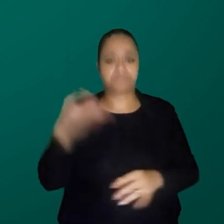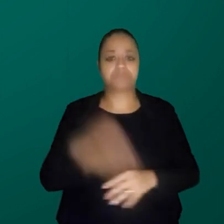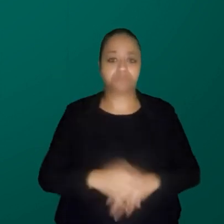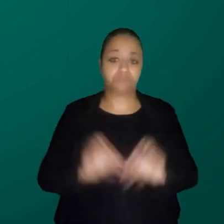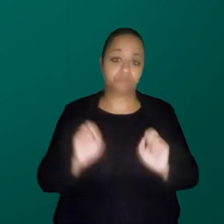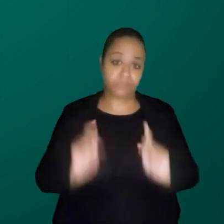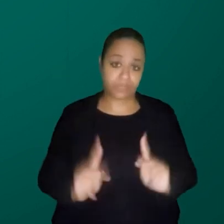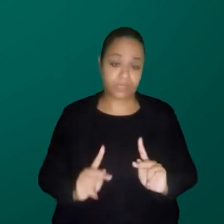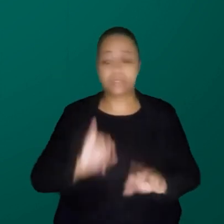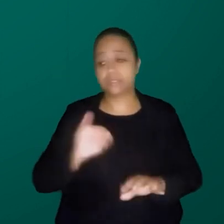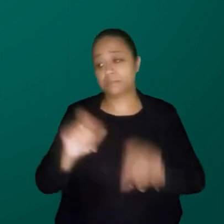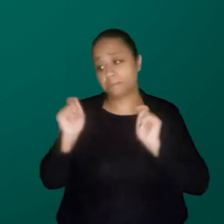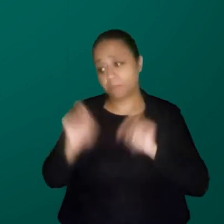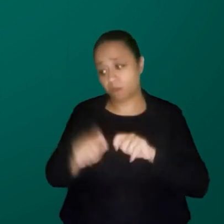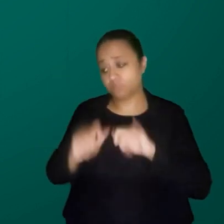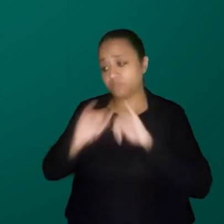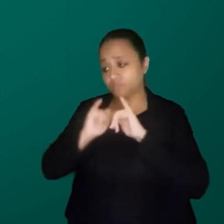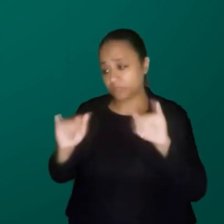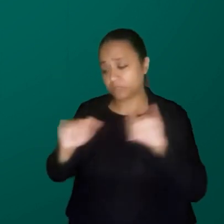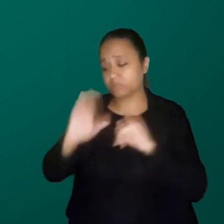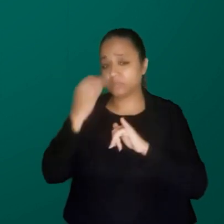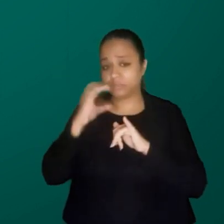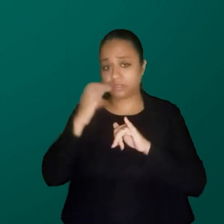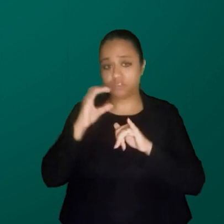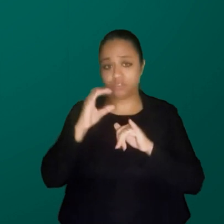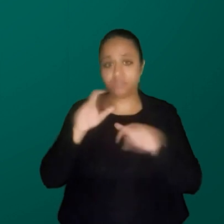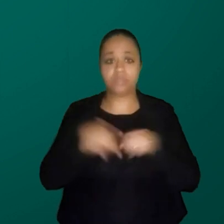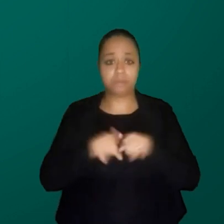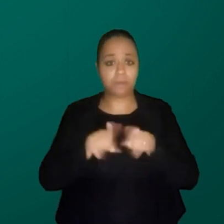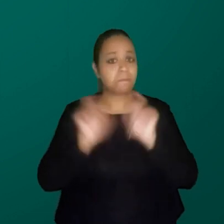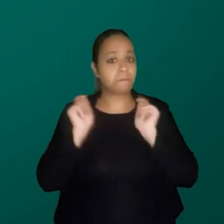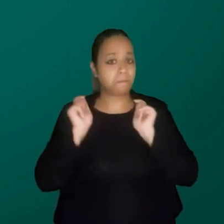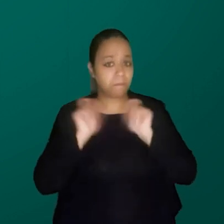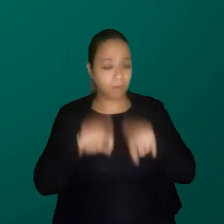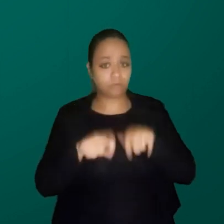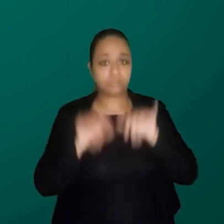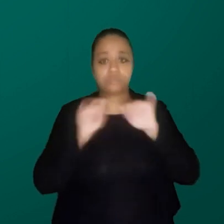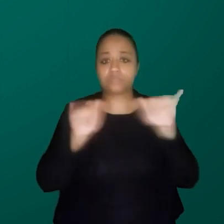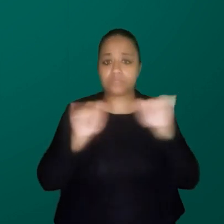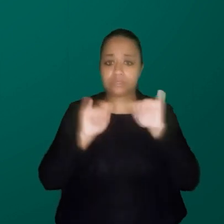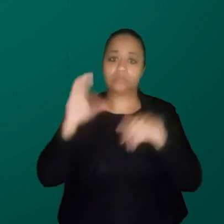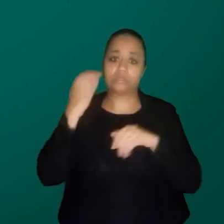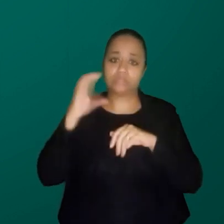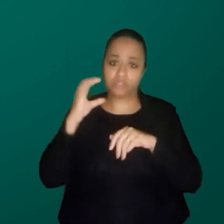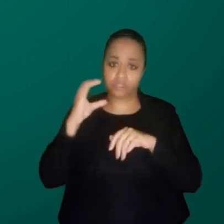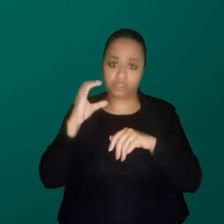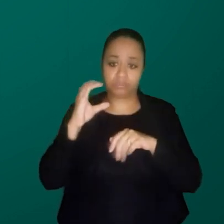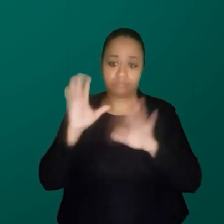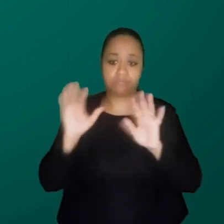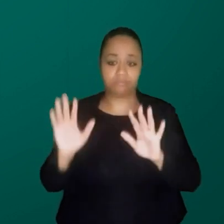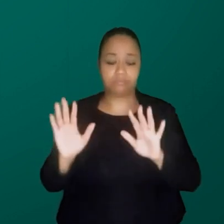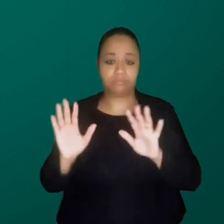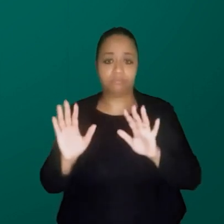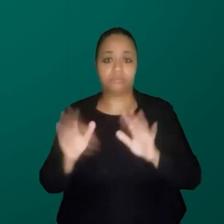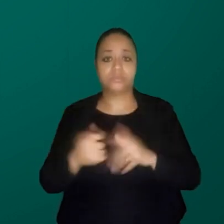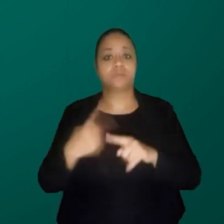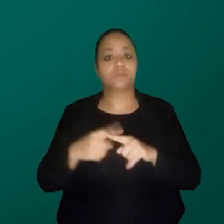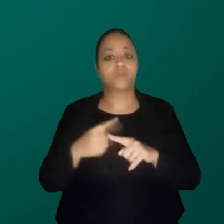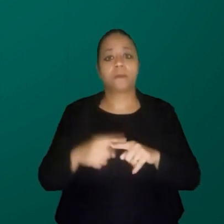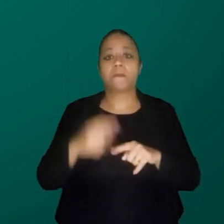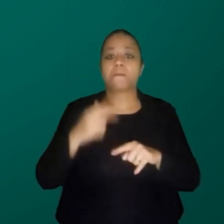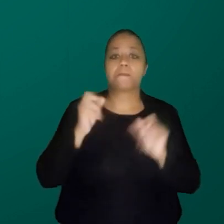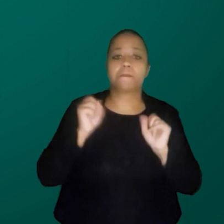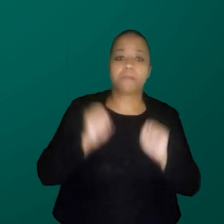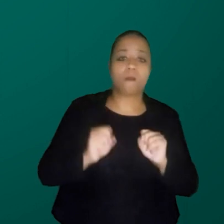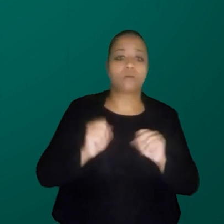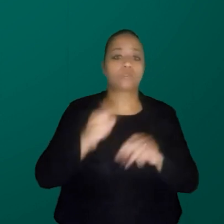tá, se eles podem fazer divulgação científica, eu também posso fazer divulgação científica, nem deveria estar me perguntando se eu posso fazer